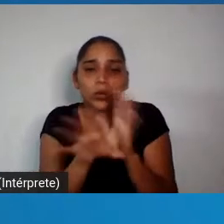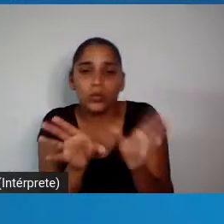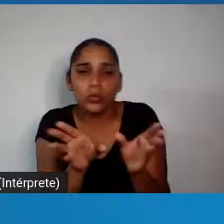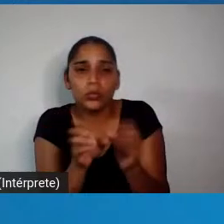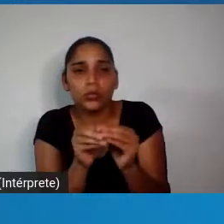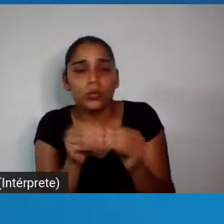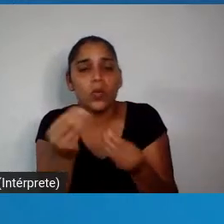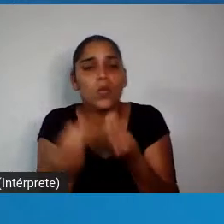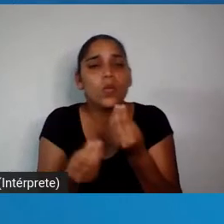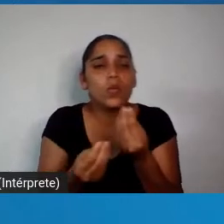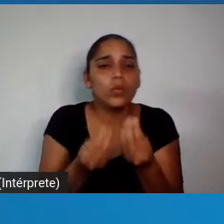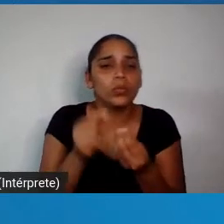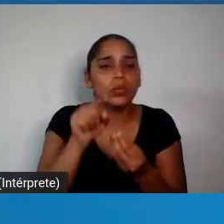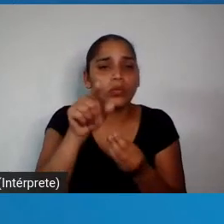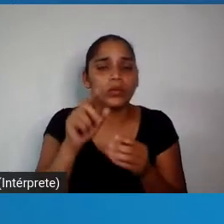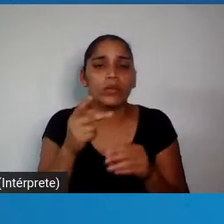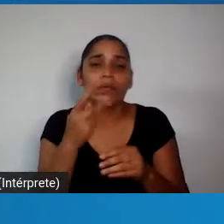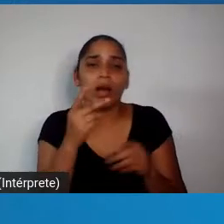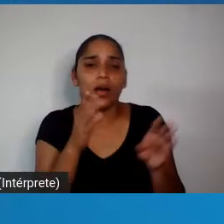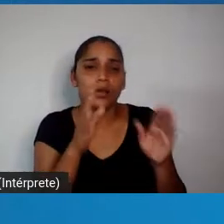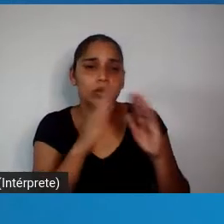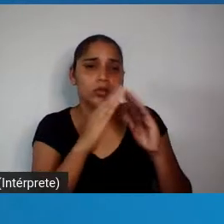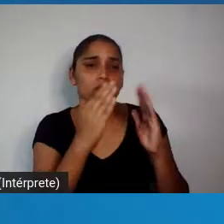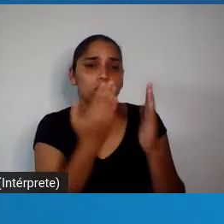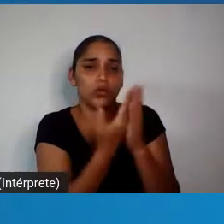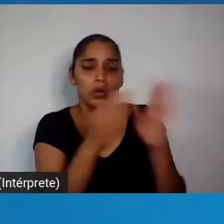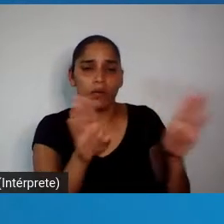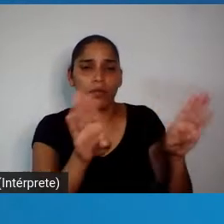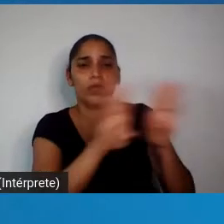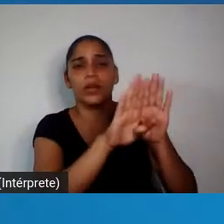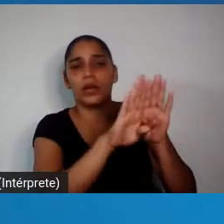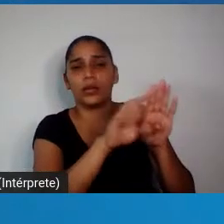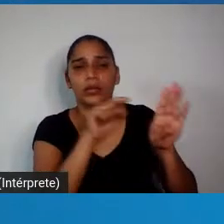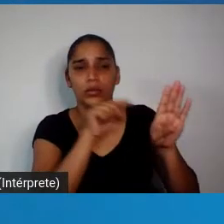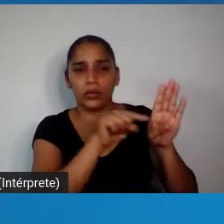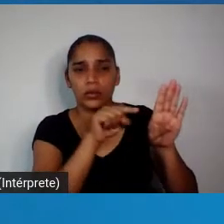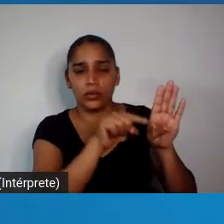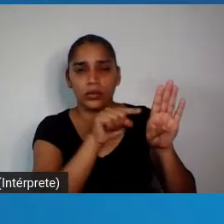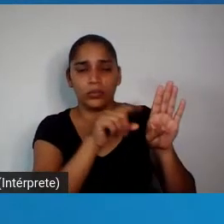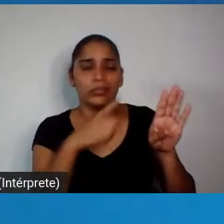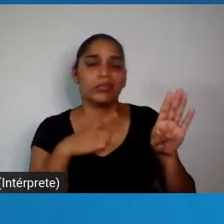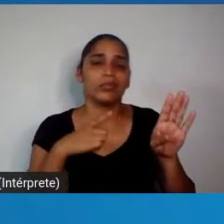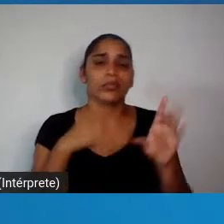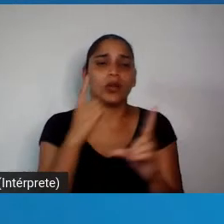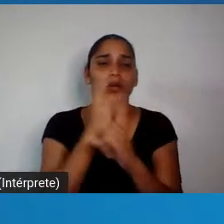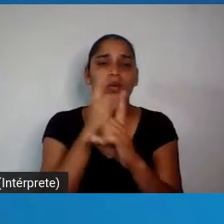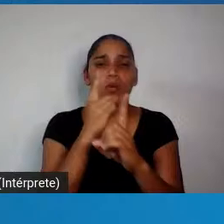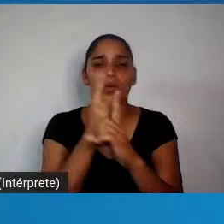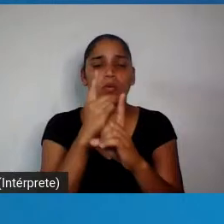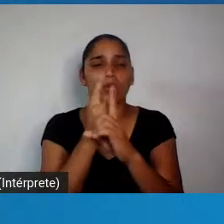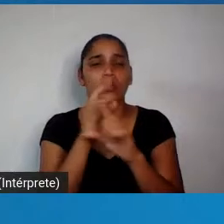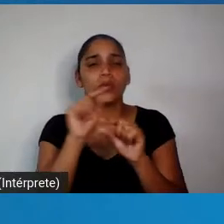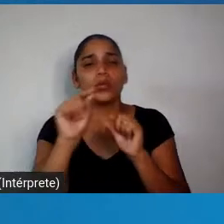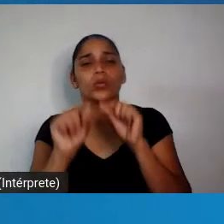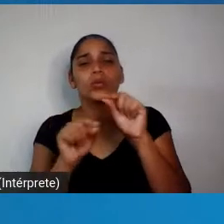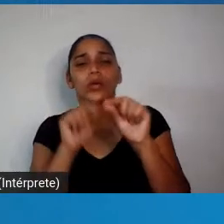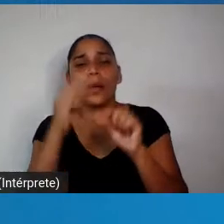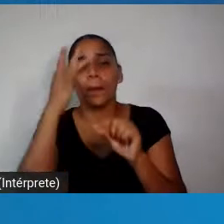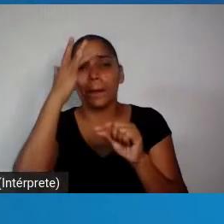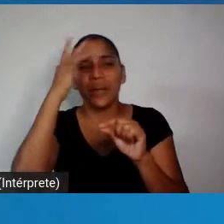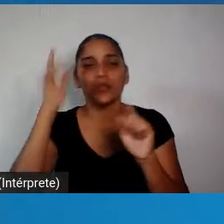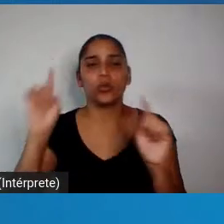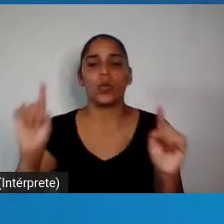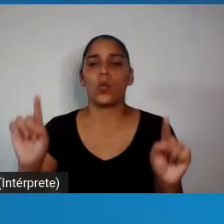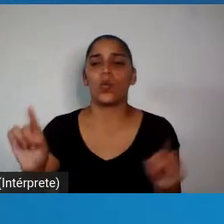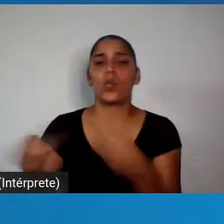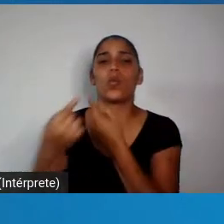menciona as escolas fecharem, e aí a gente tem encontrado, digamos, opositores à ideia